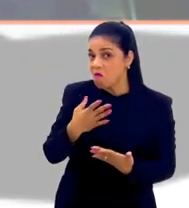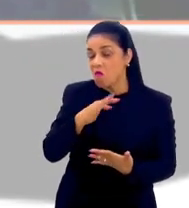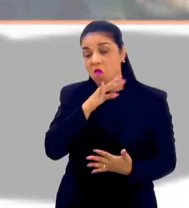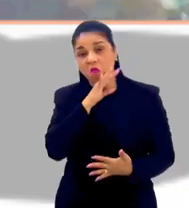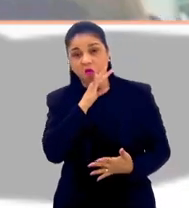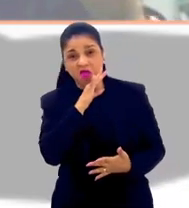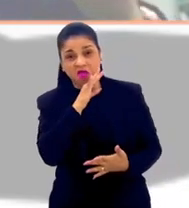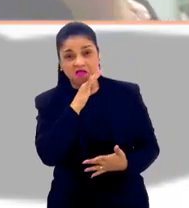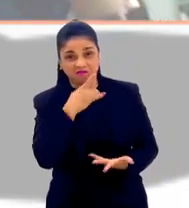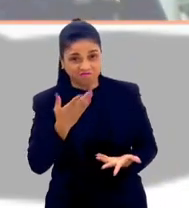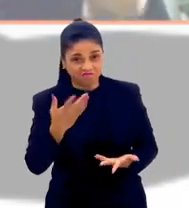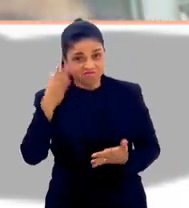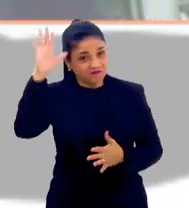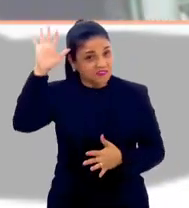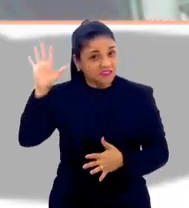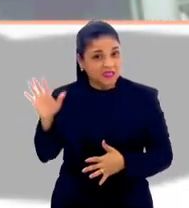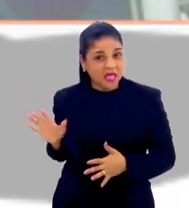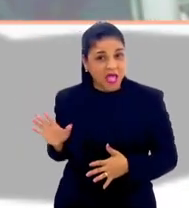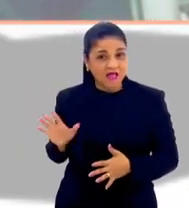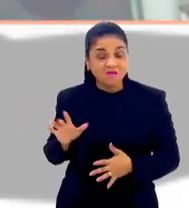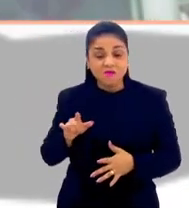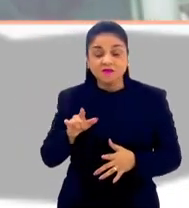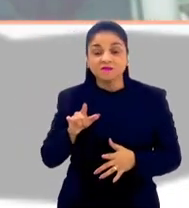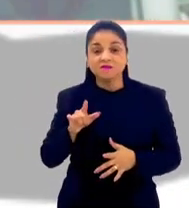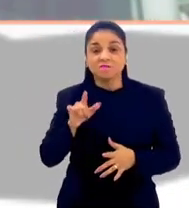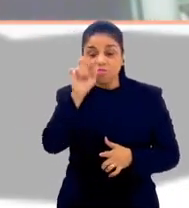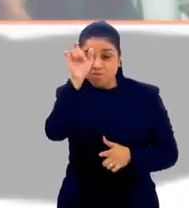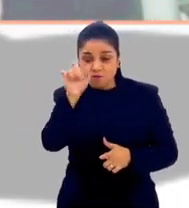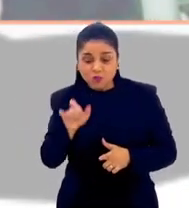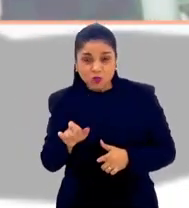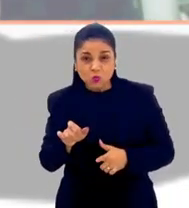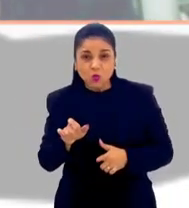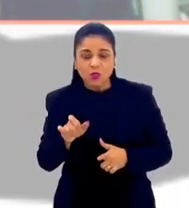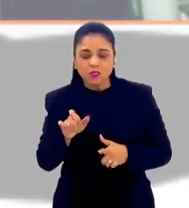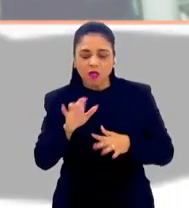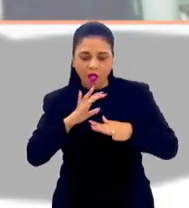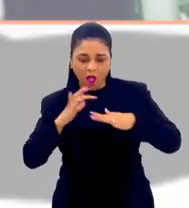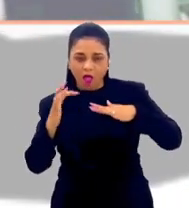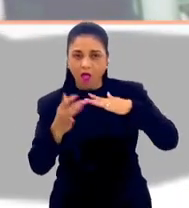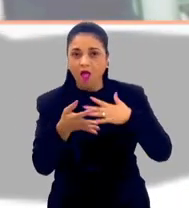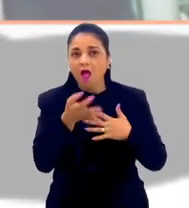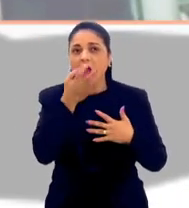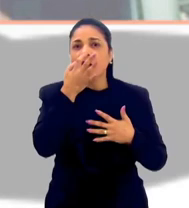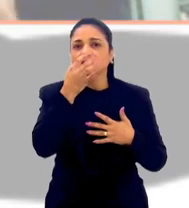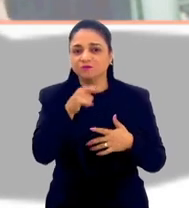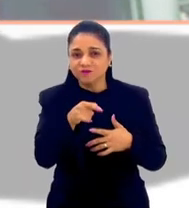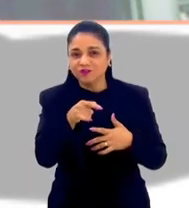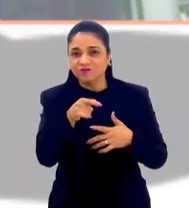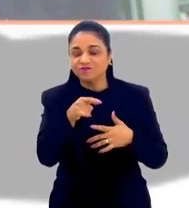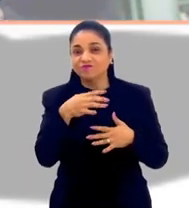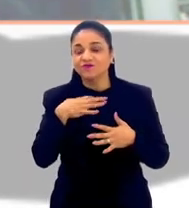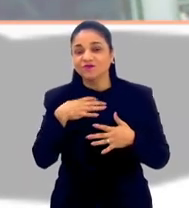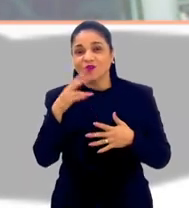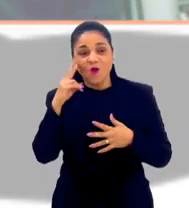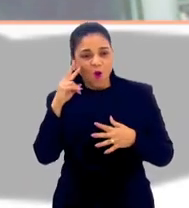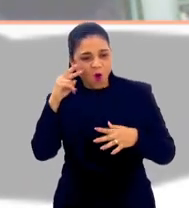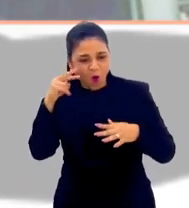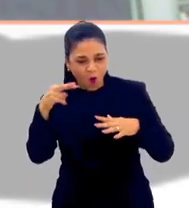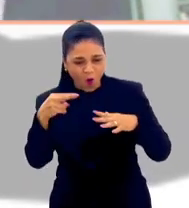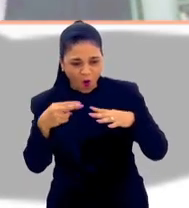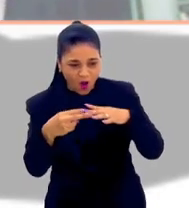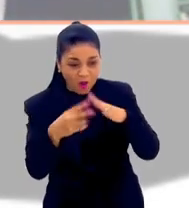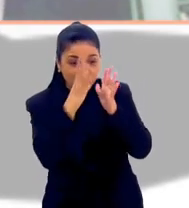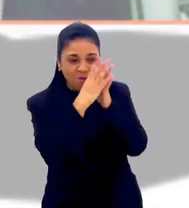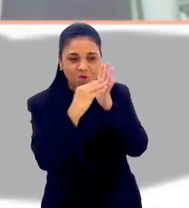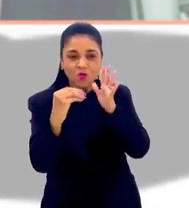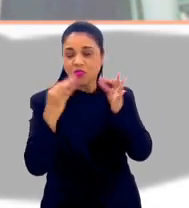cenário ruim. Mas quem está consumindo essa imagem na rede social, tende muitas vezes a olhar aquilo como